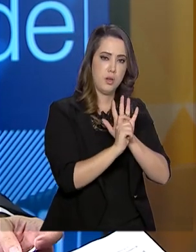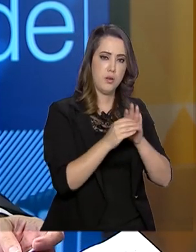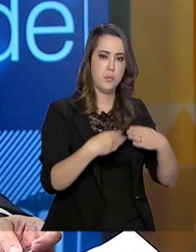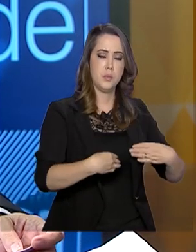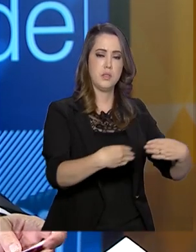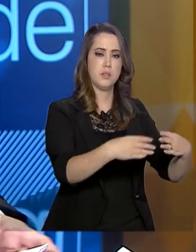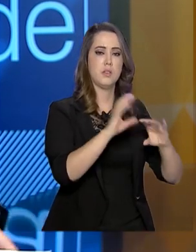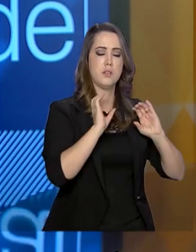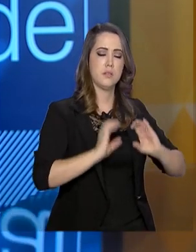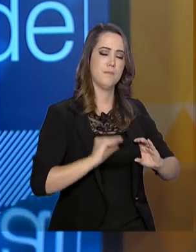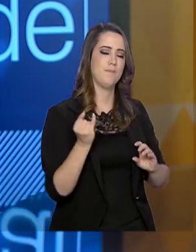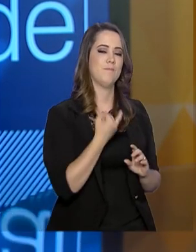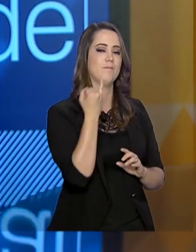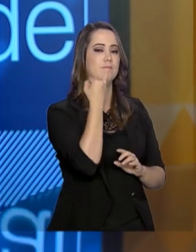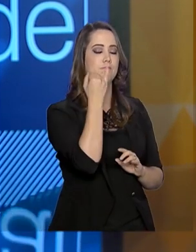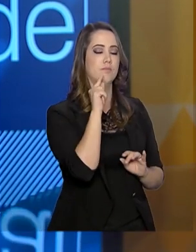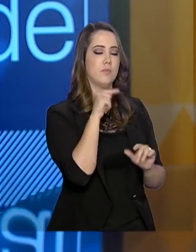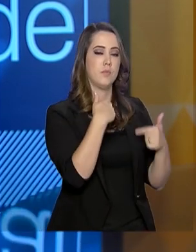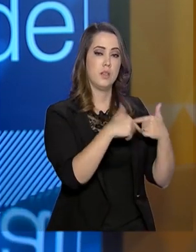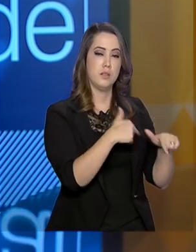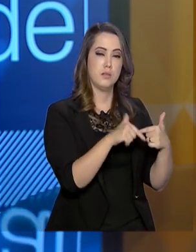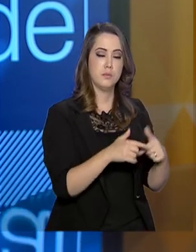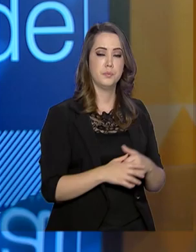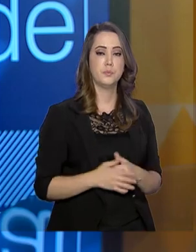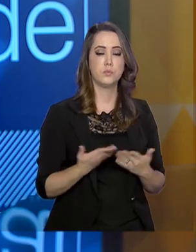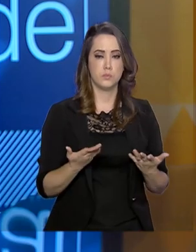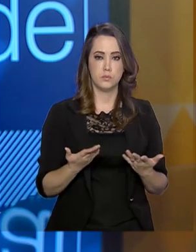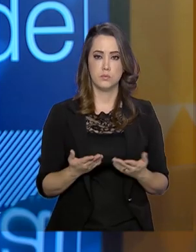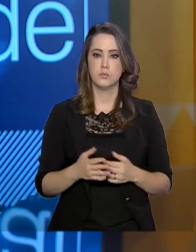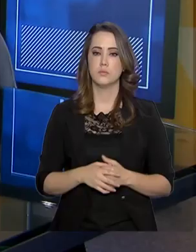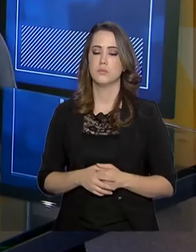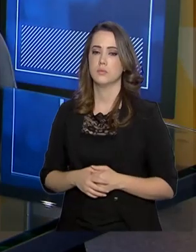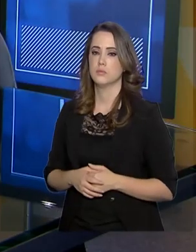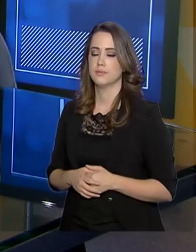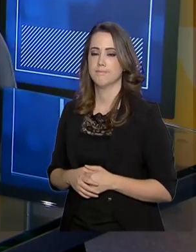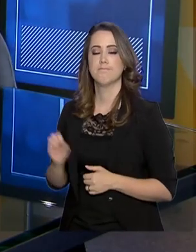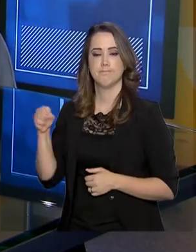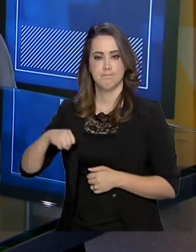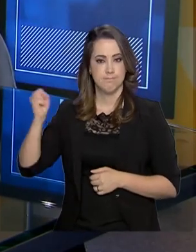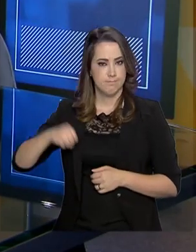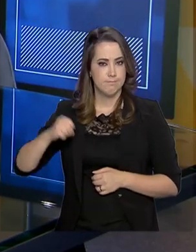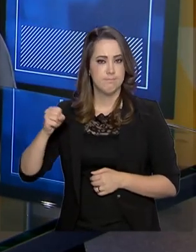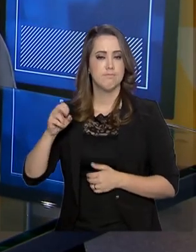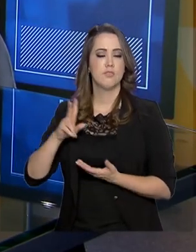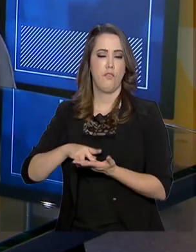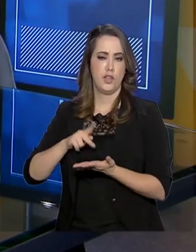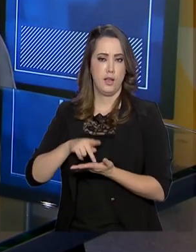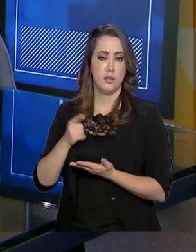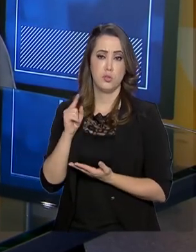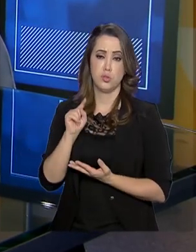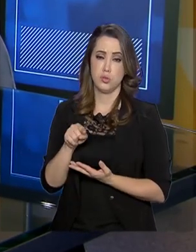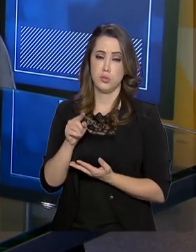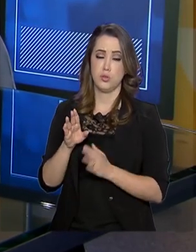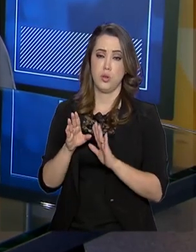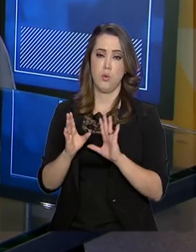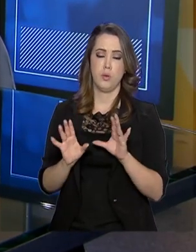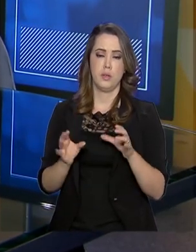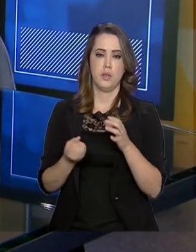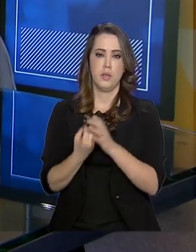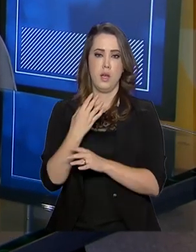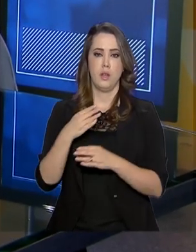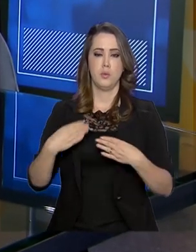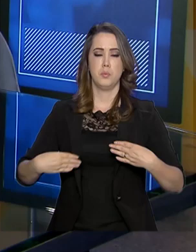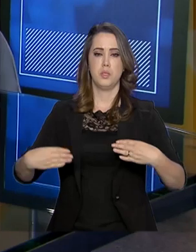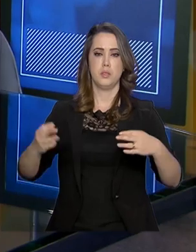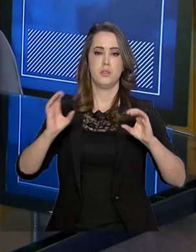Cidadania tem um papel fundamental nessa questão, não é isso, secretário? Sem dúvida. Quando foi composto o Ministério da